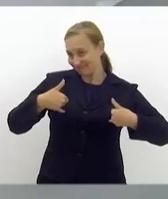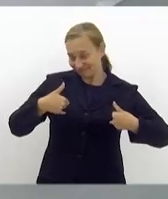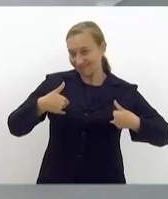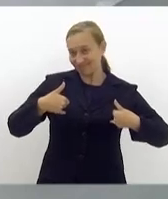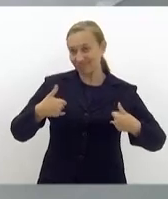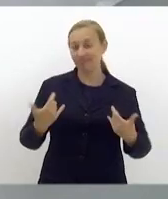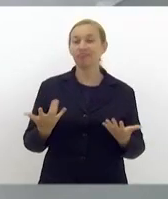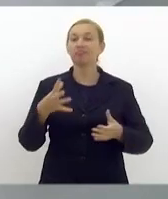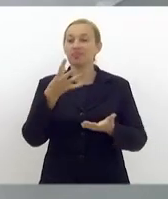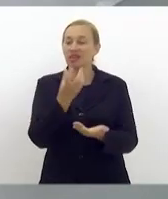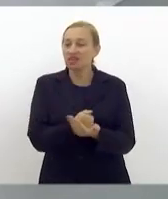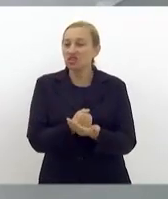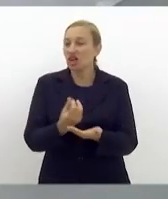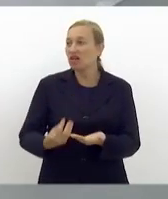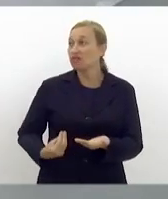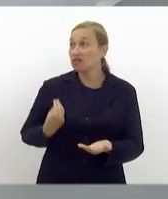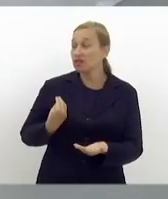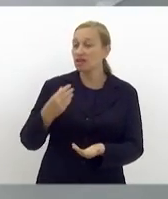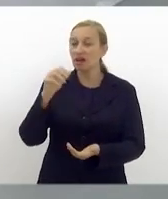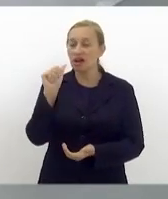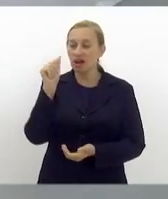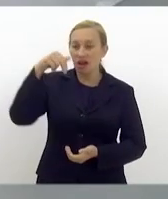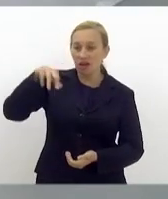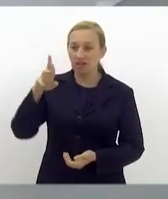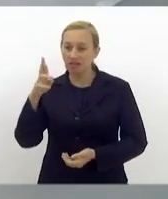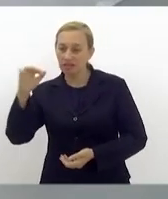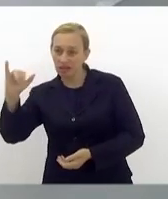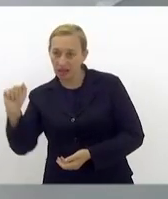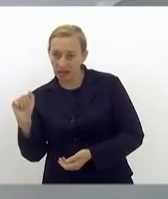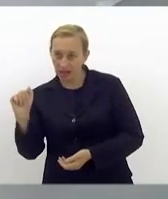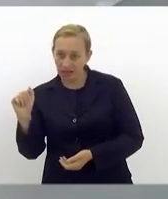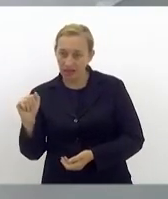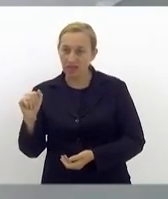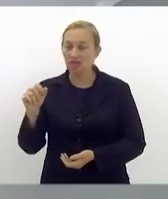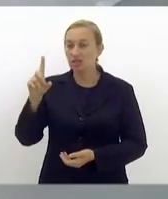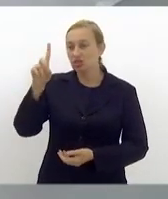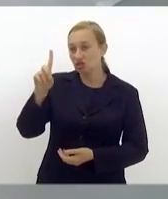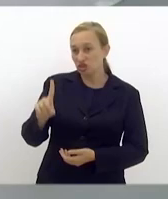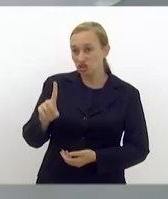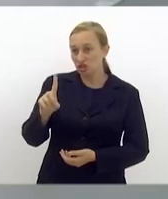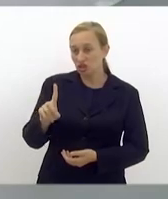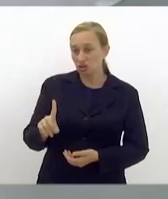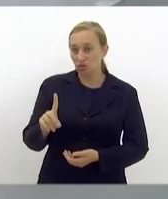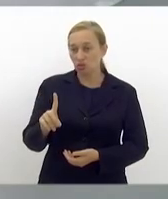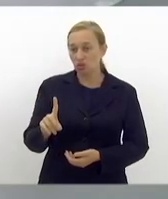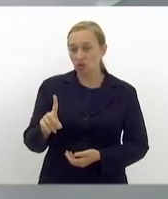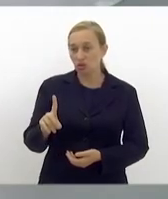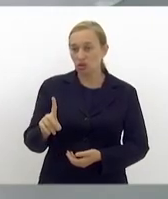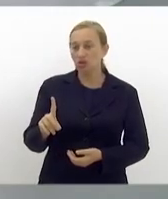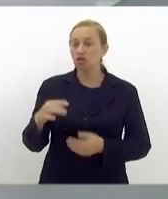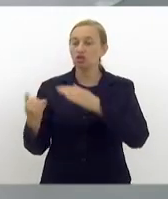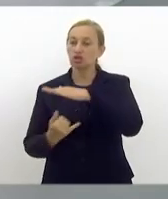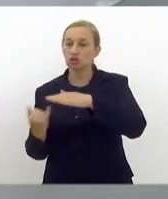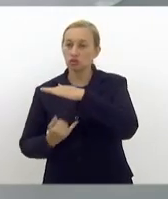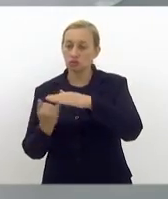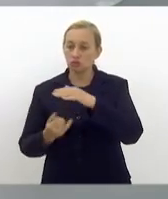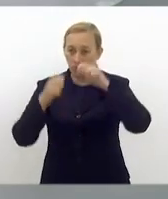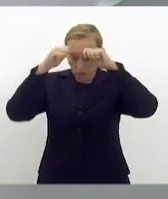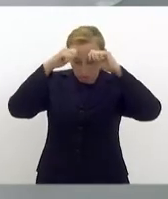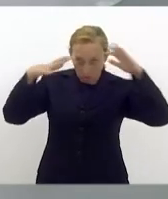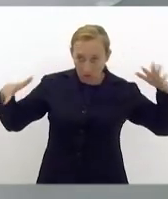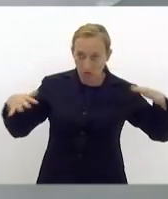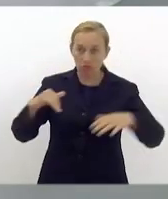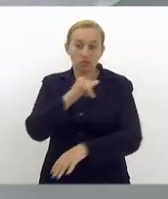Queremos registrar a presença da Andréia Assis, diretora jurídica do Instituto Autismo do Rio de Janeiro.